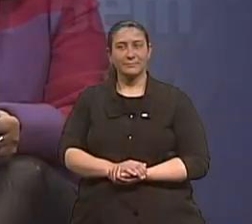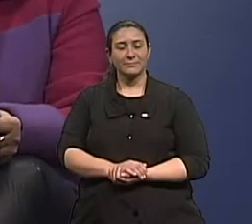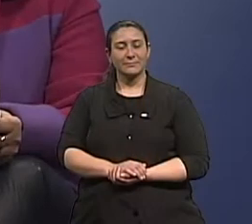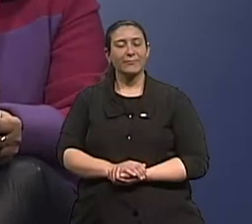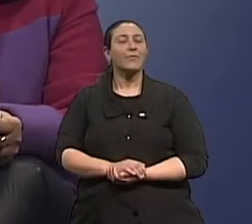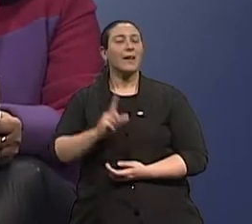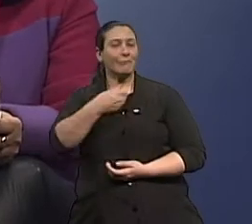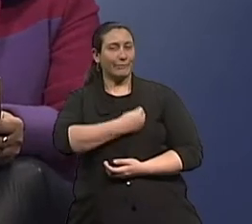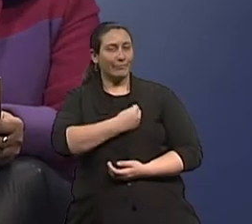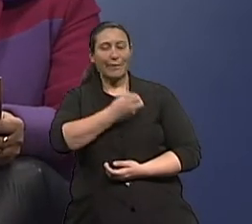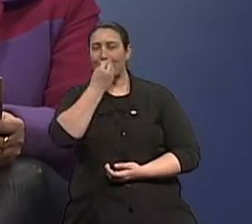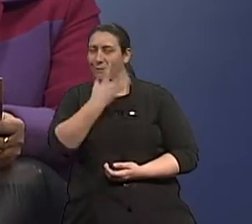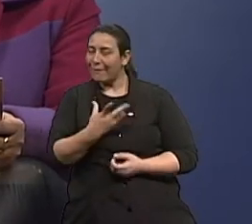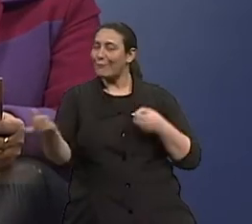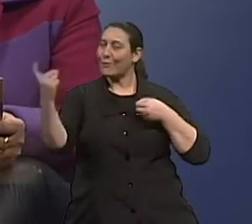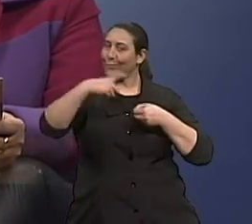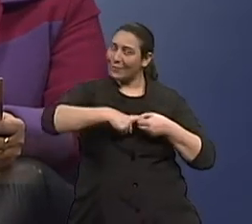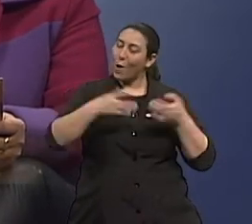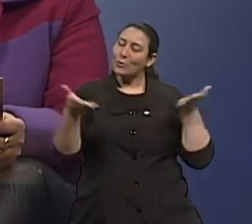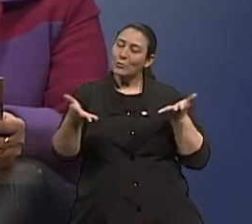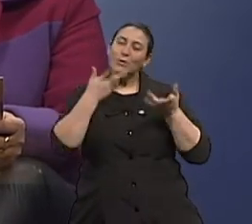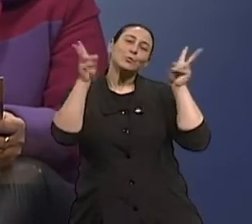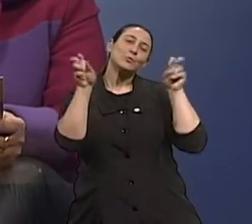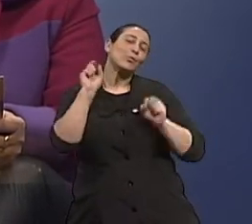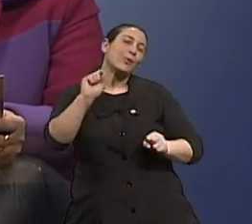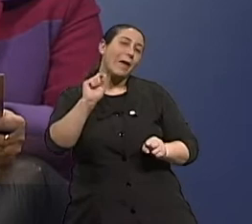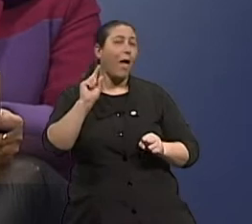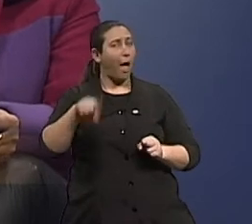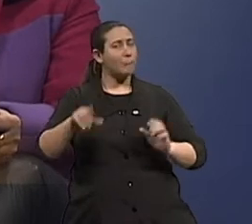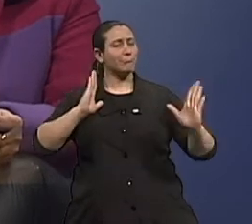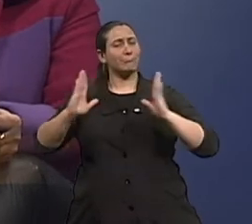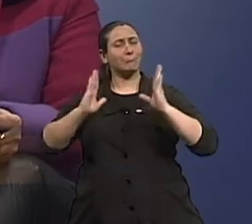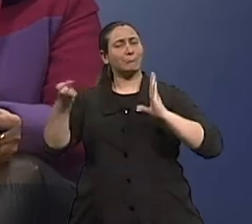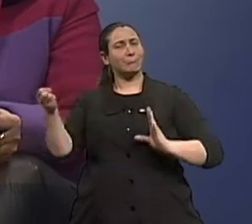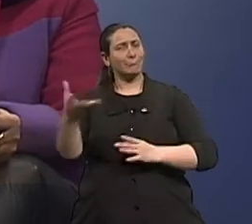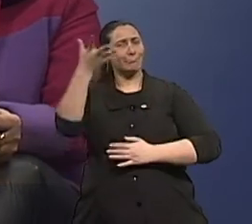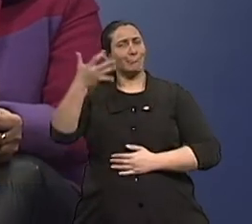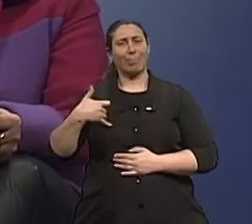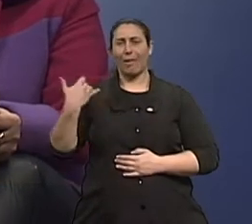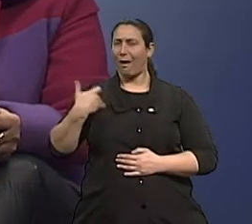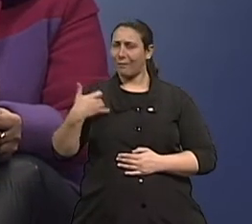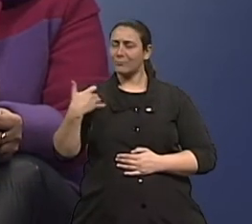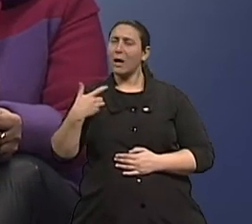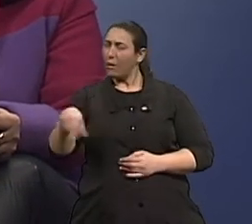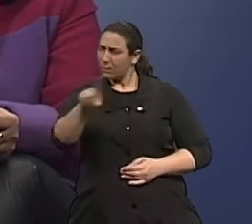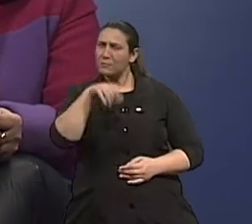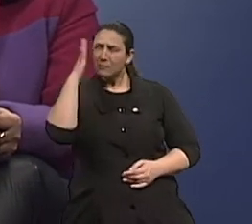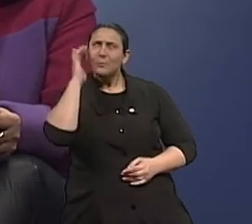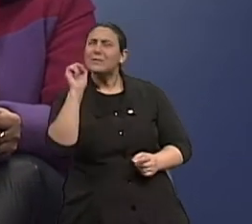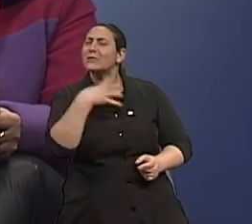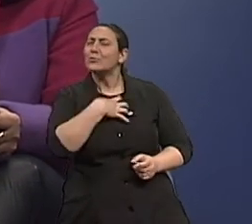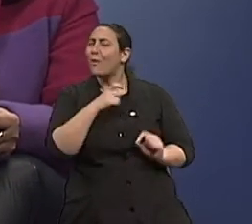O Viva Bem está de volta aqui. Hoje a gente está falando da moderna idade. Se sentiram? Sentiram dentro do que a gente está falando aqui?